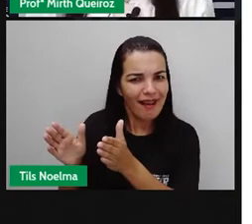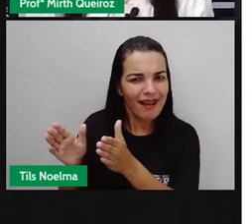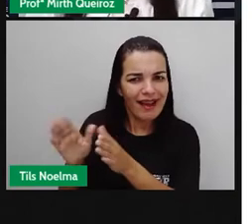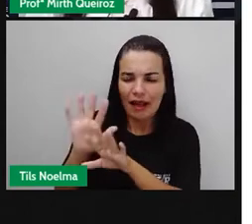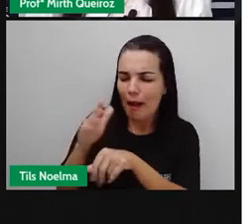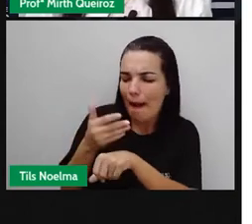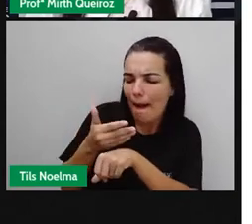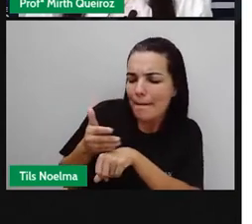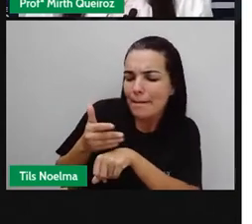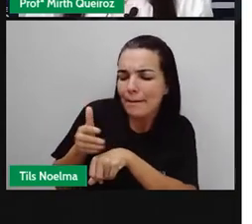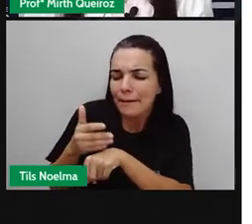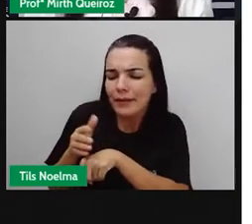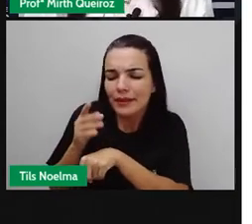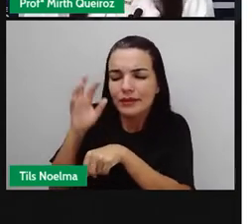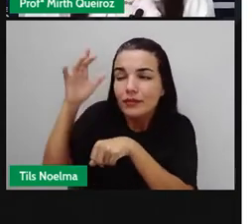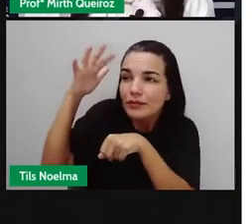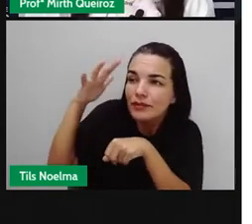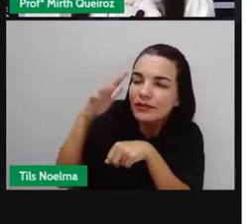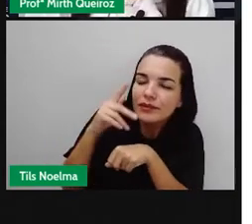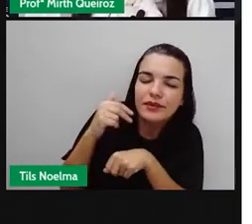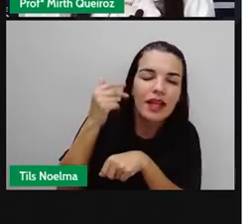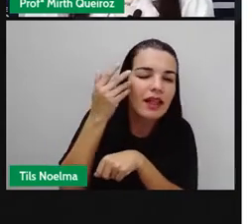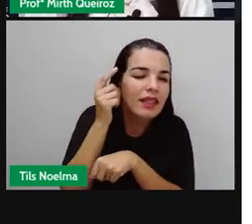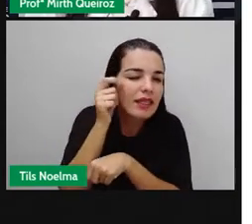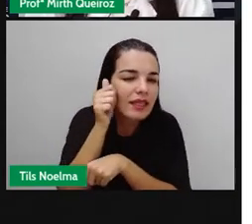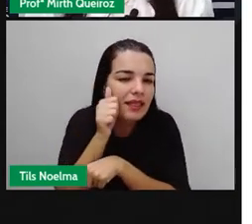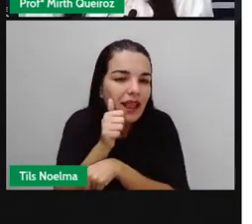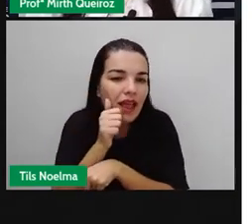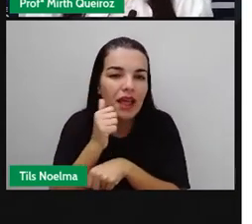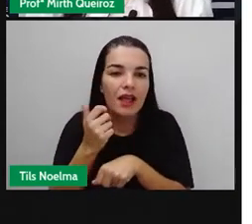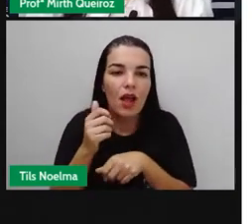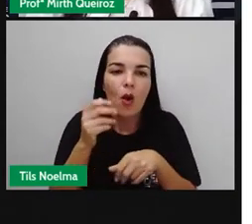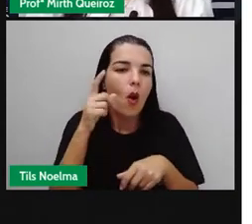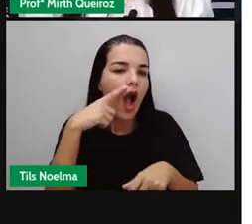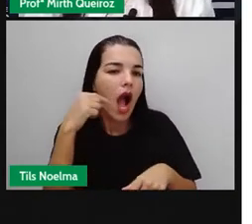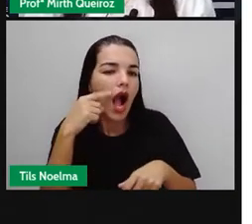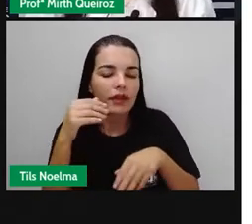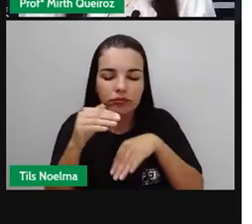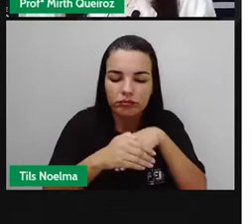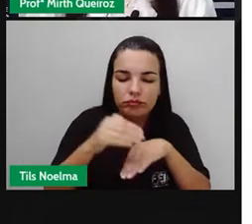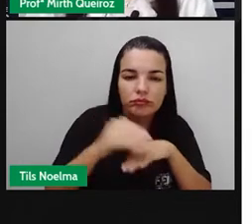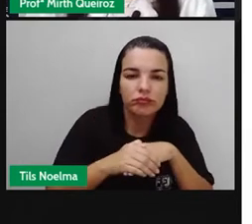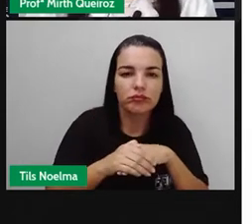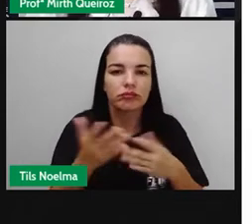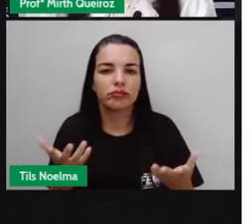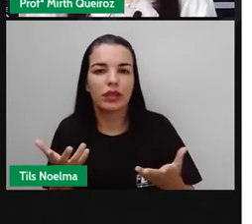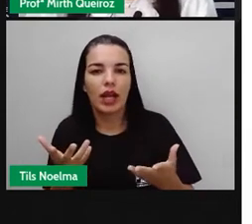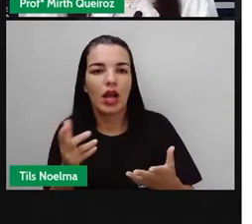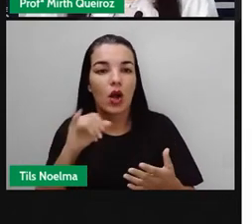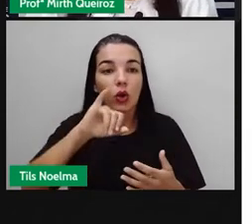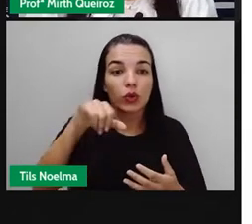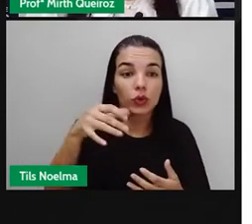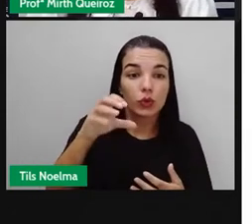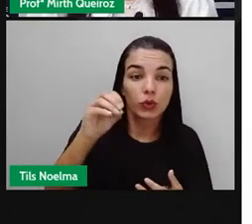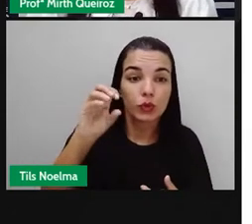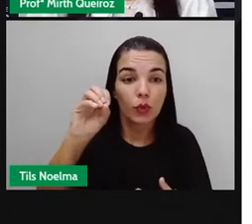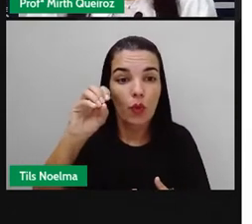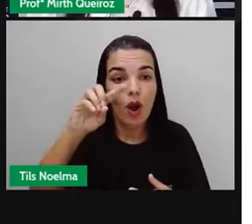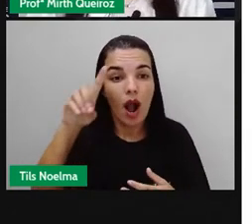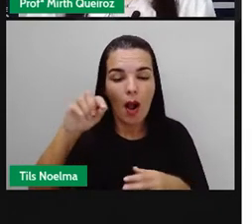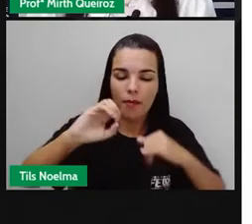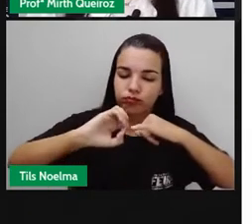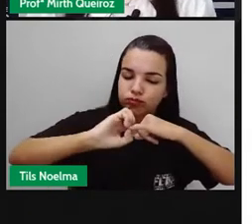Neve, Chapeuzinho Vermelho, Gato de Bota, João e Maria, João e o Pé de Feijão. São